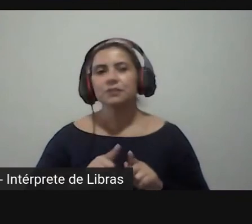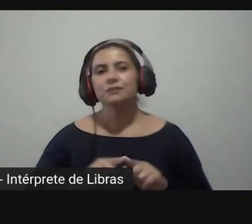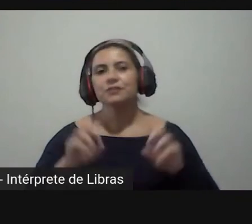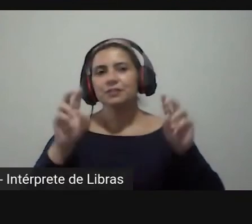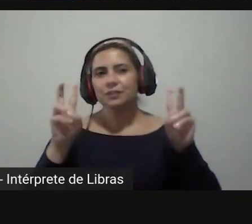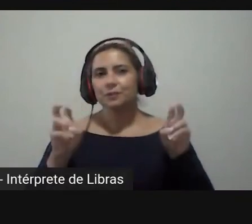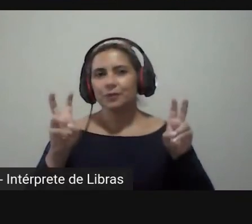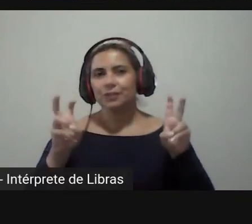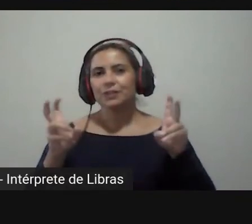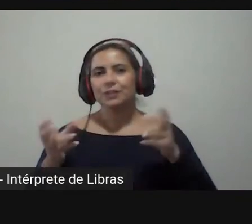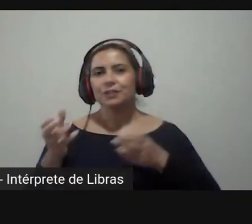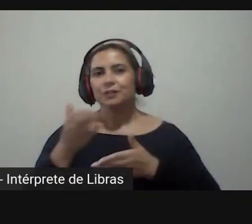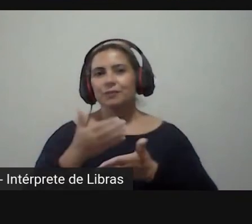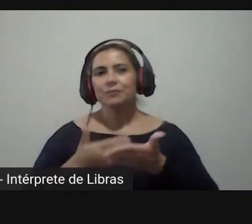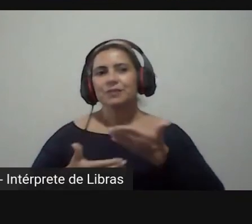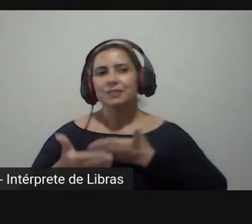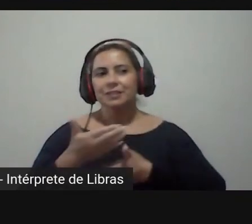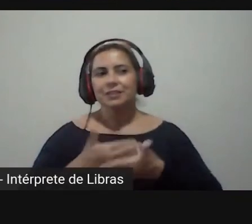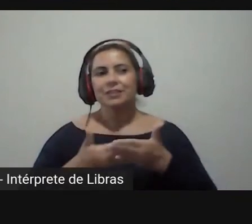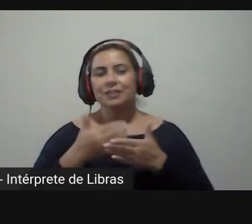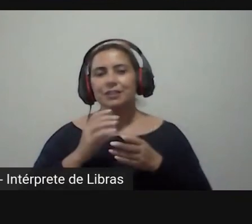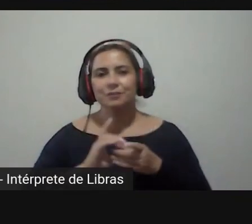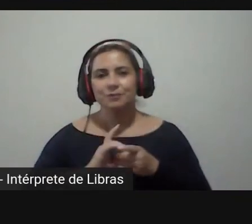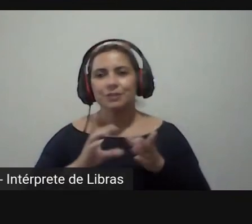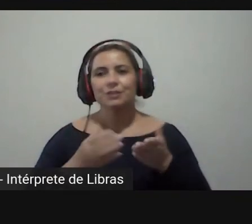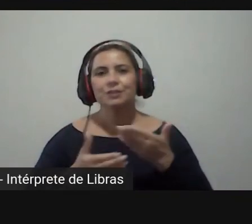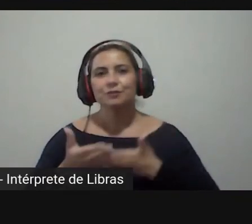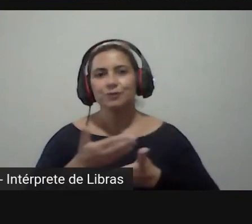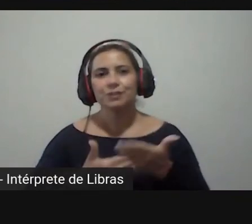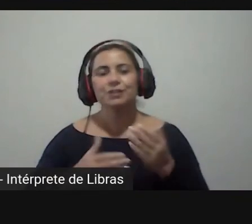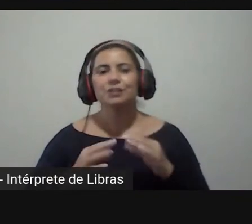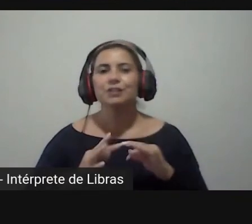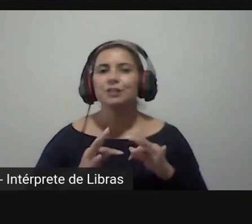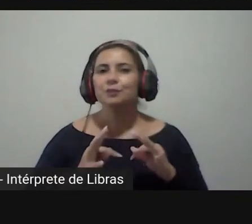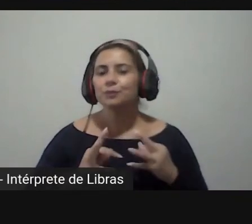bastante bastante demandado por todos nós